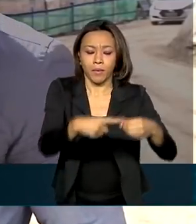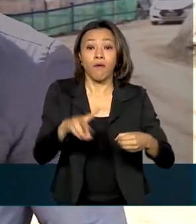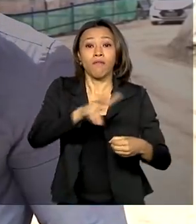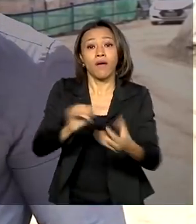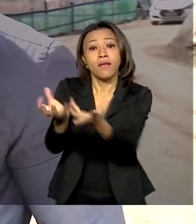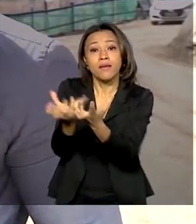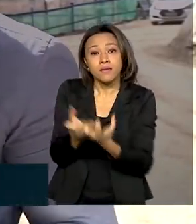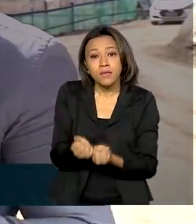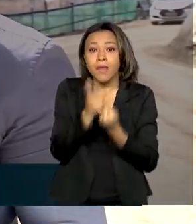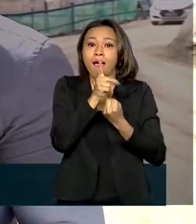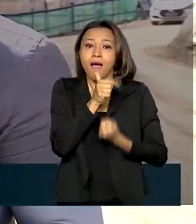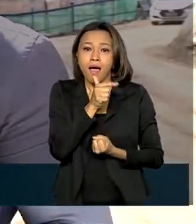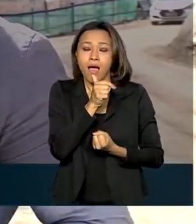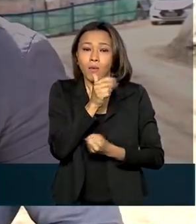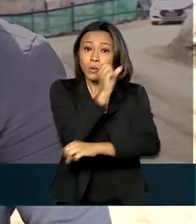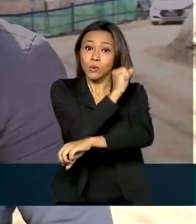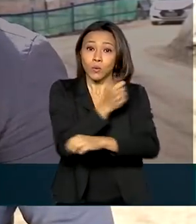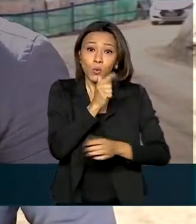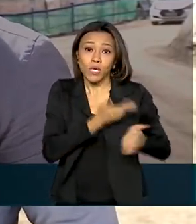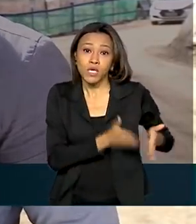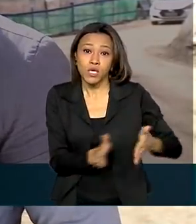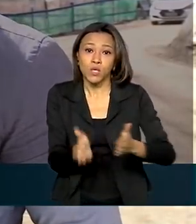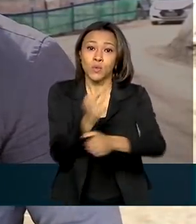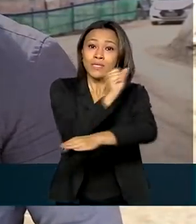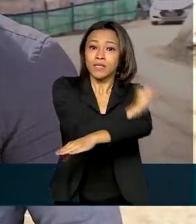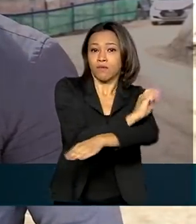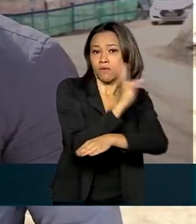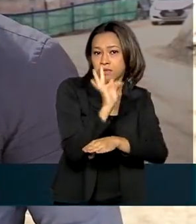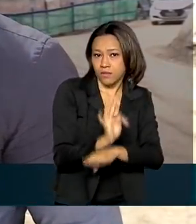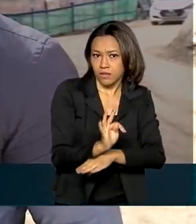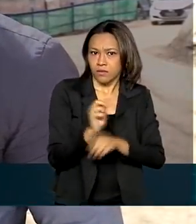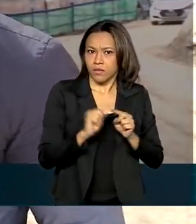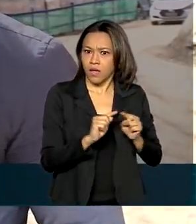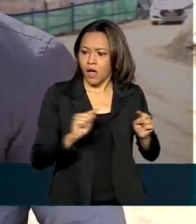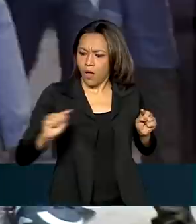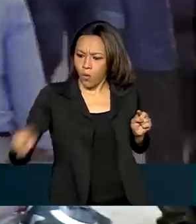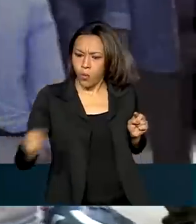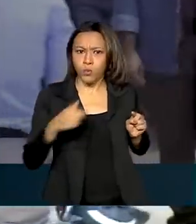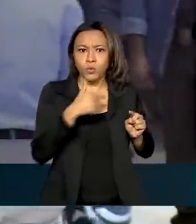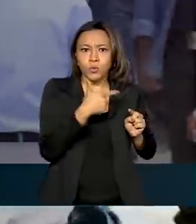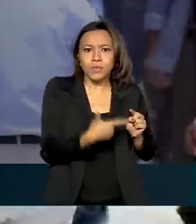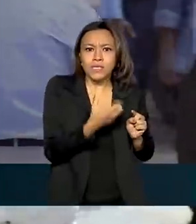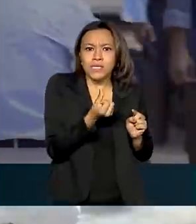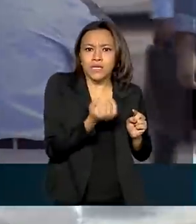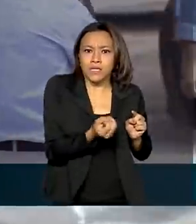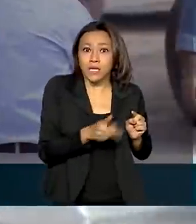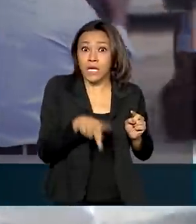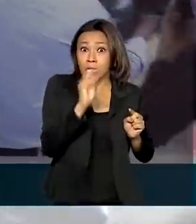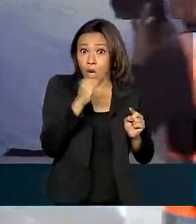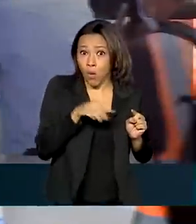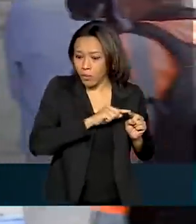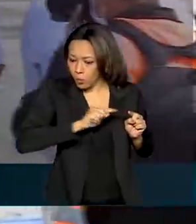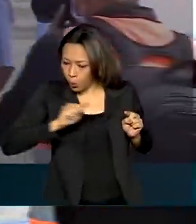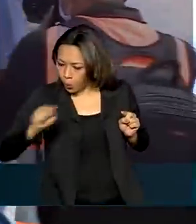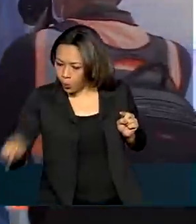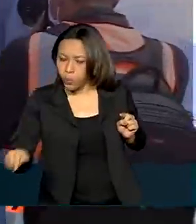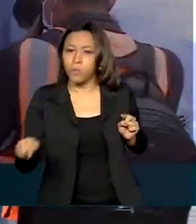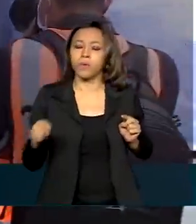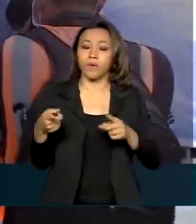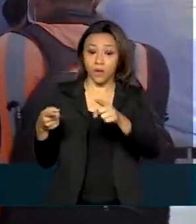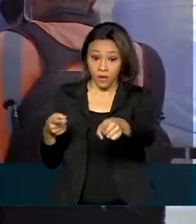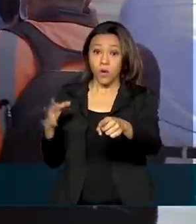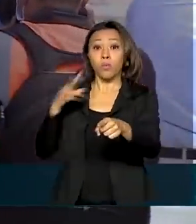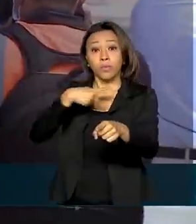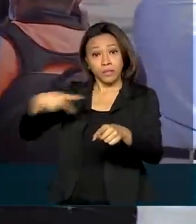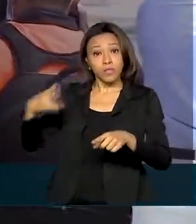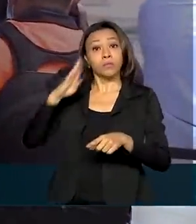do São Francisco. O rio está a 260 quilômetros daqui. O presidente Jair Bolsonaro veio ao sertão